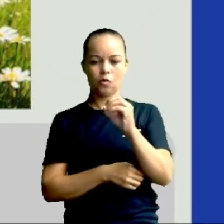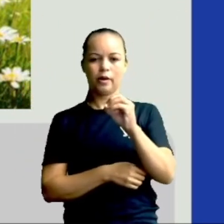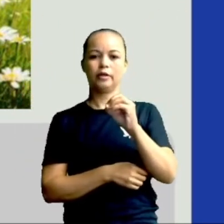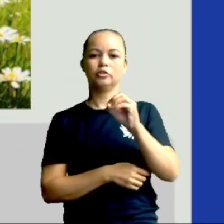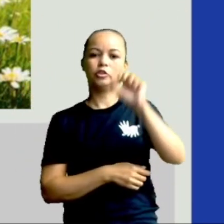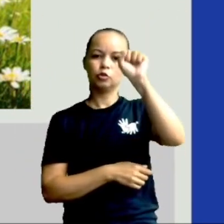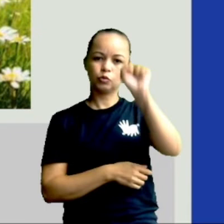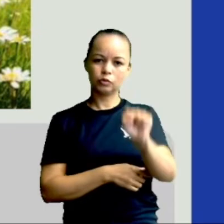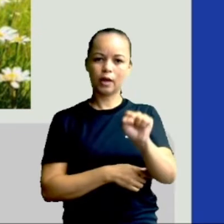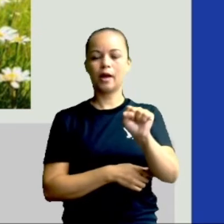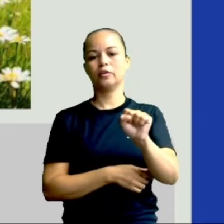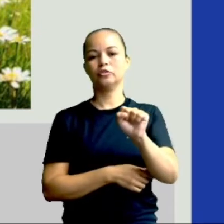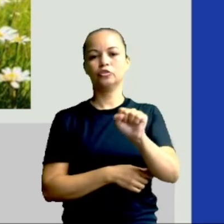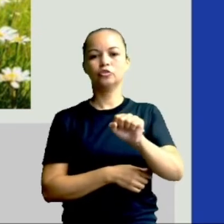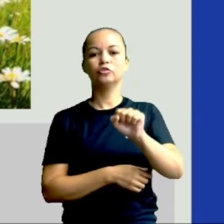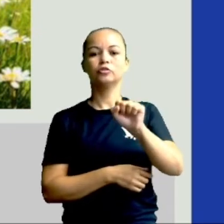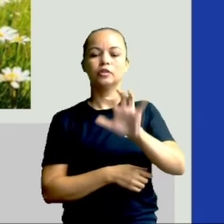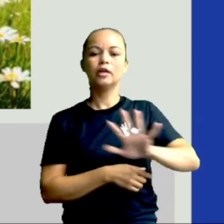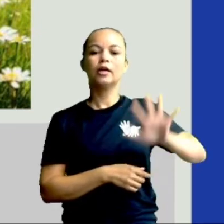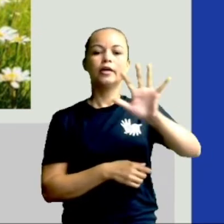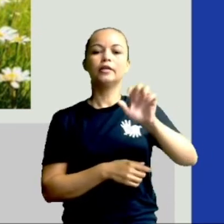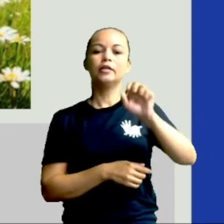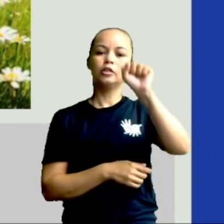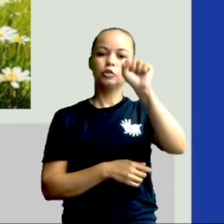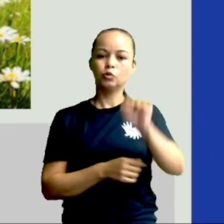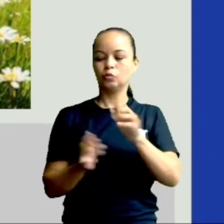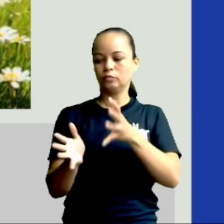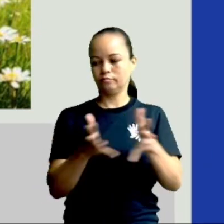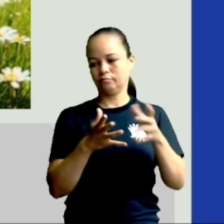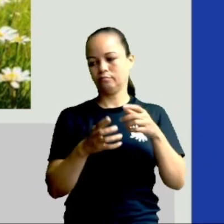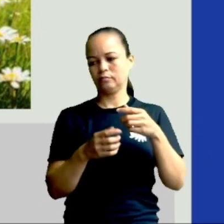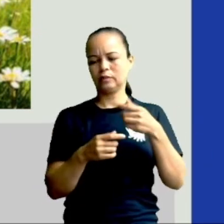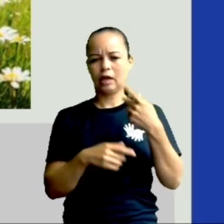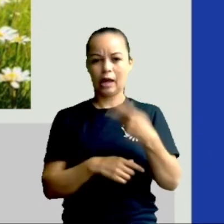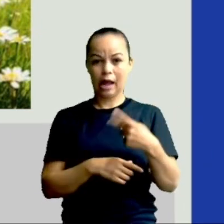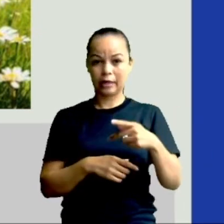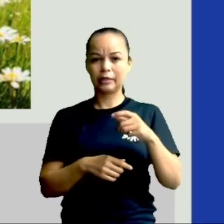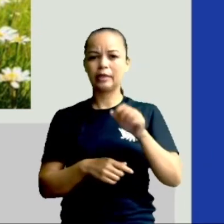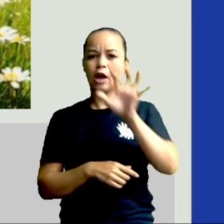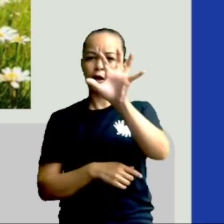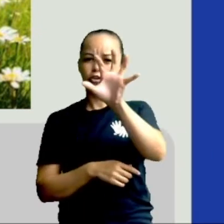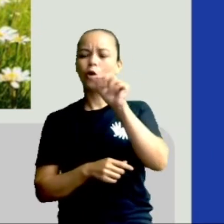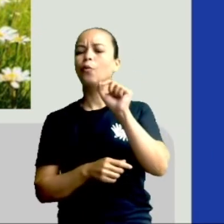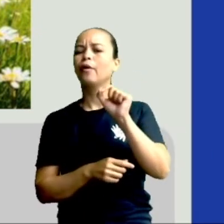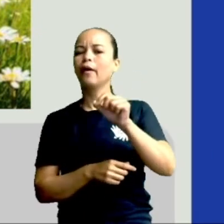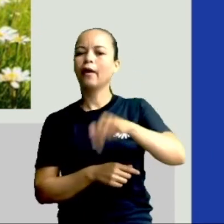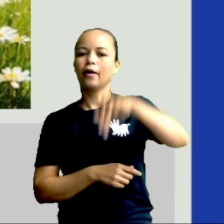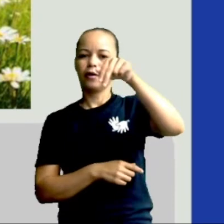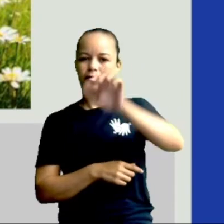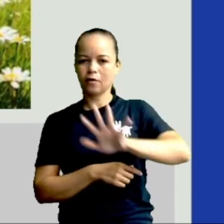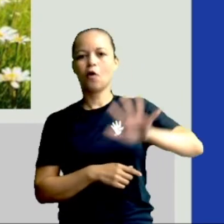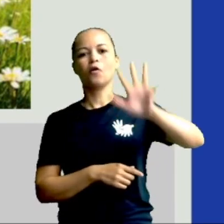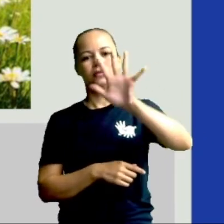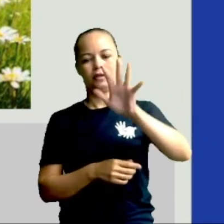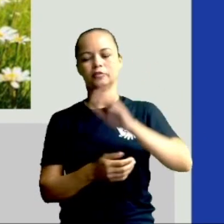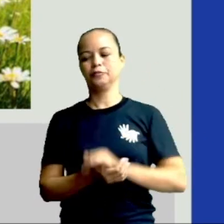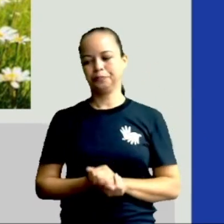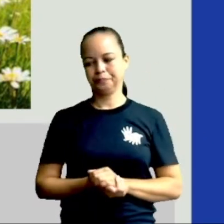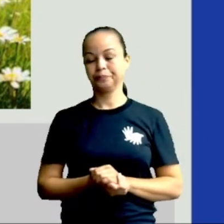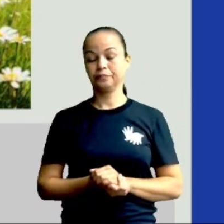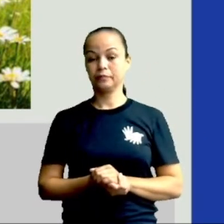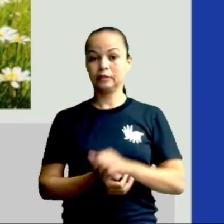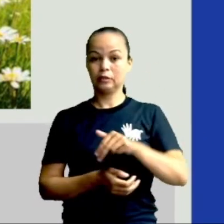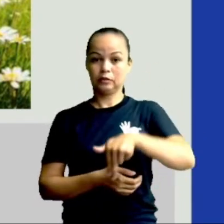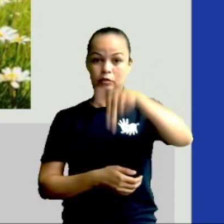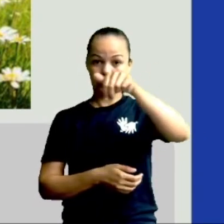regiões nordeste e norte, qual é a nossa região, gente? Quem lembra, a nossa região é a região nordeste, tá bom? Então, já nas regiões